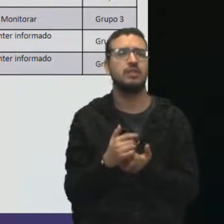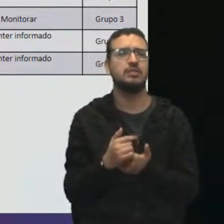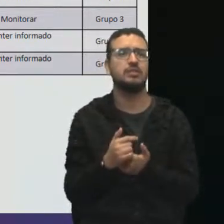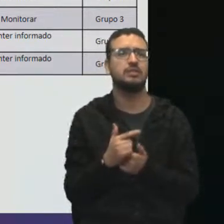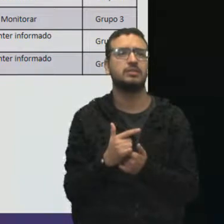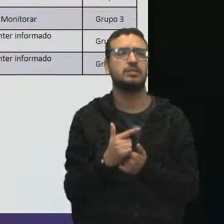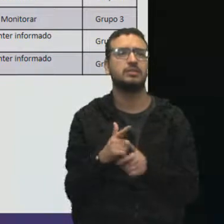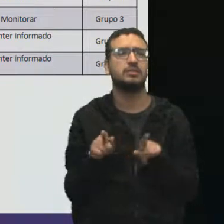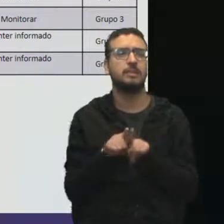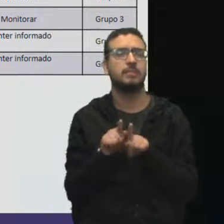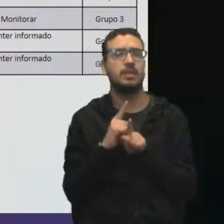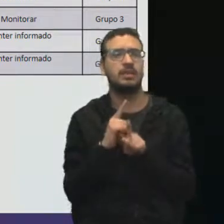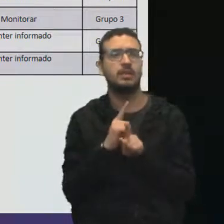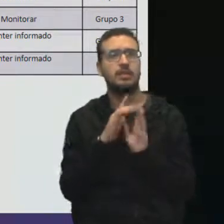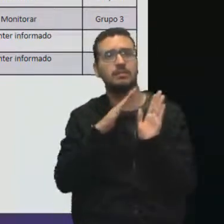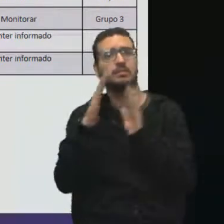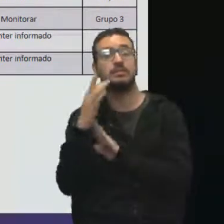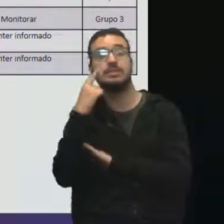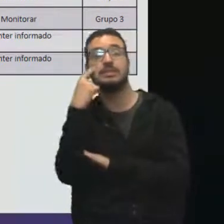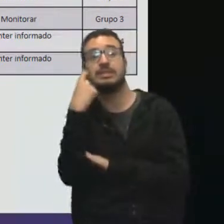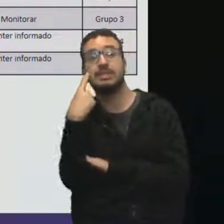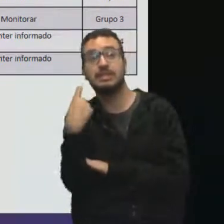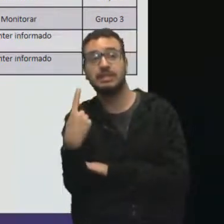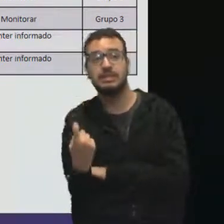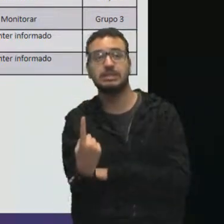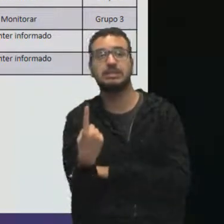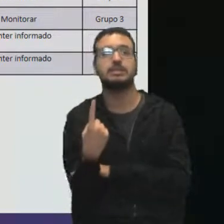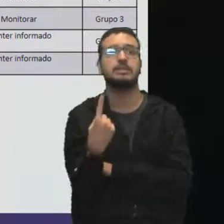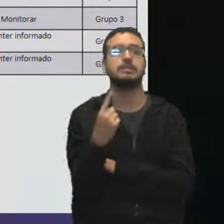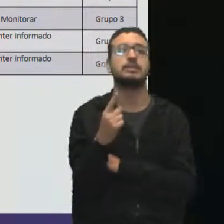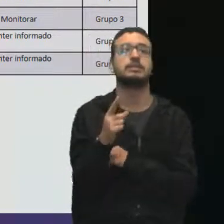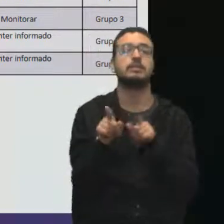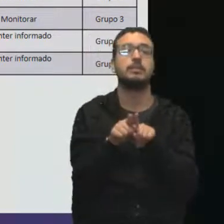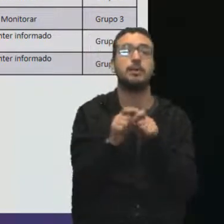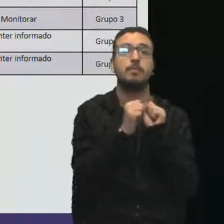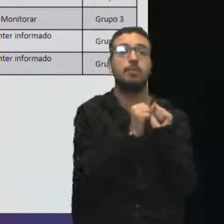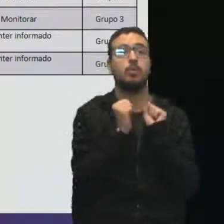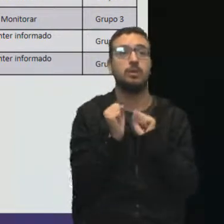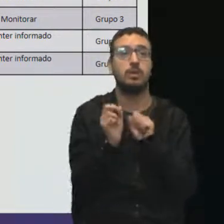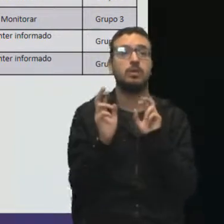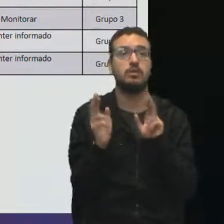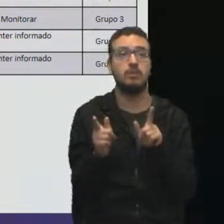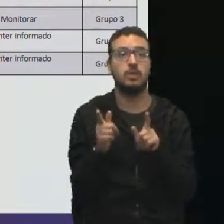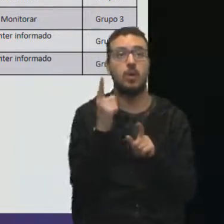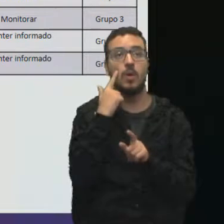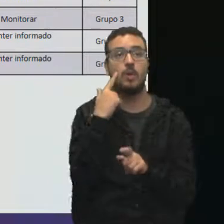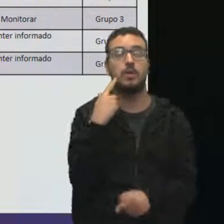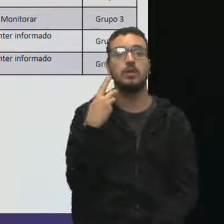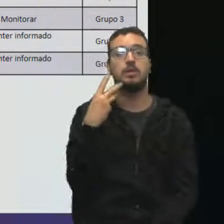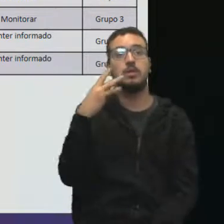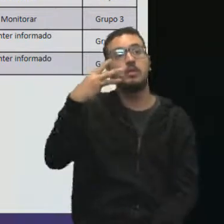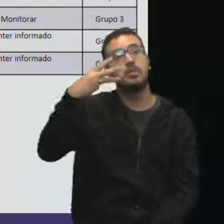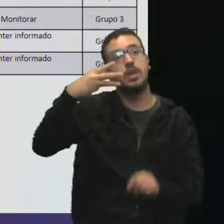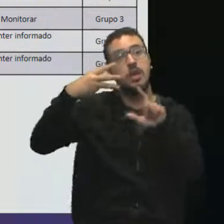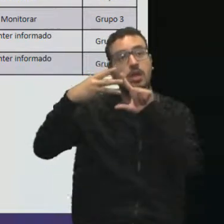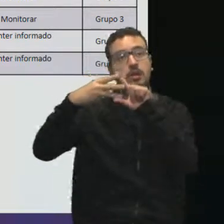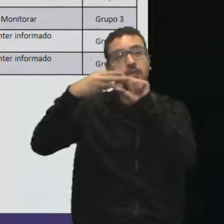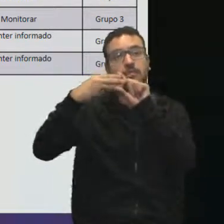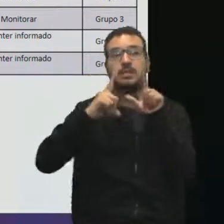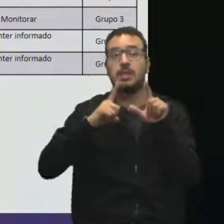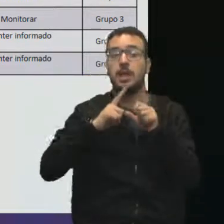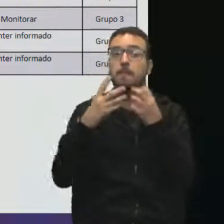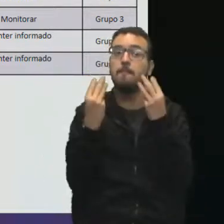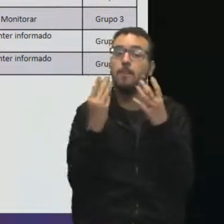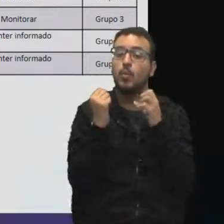graus de interesses diferentes e poder diferente. Então, os três primeiros têm muito poder, né,